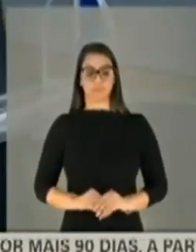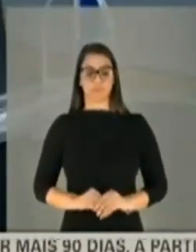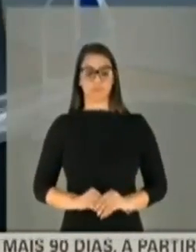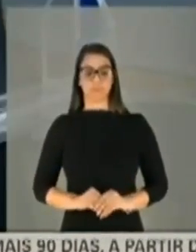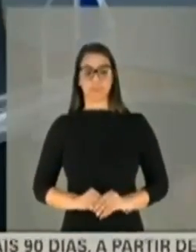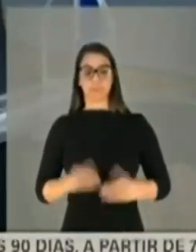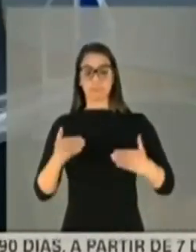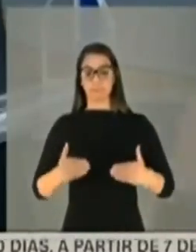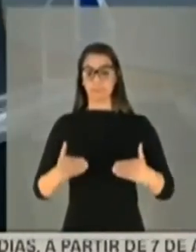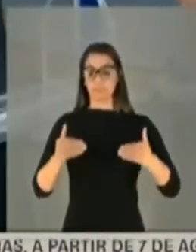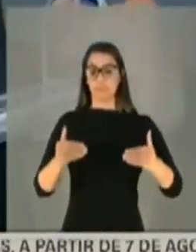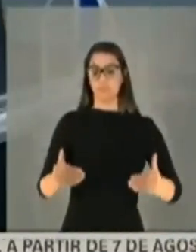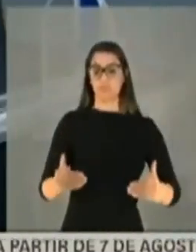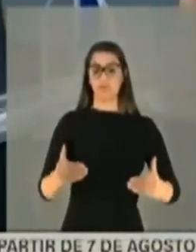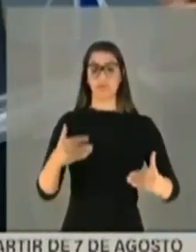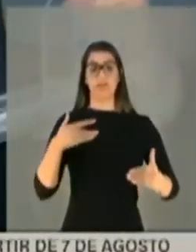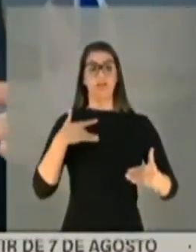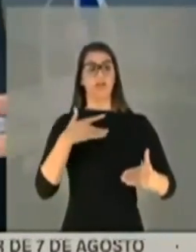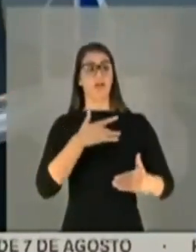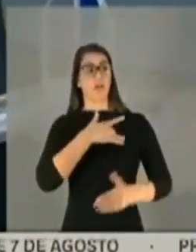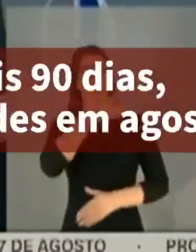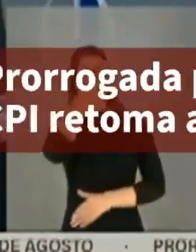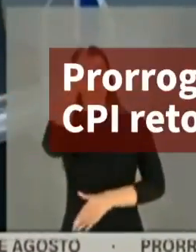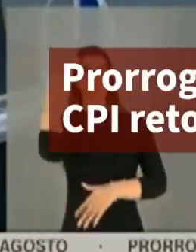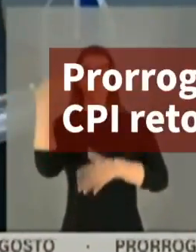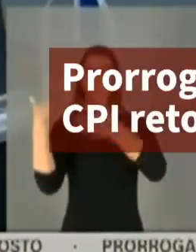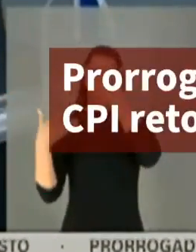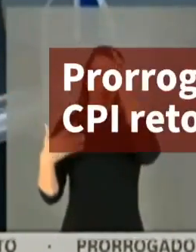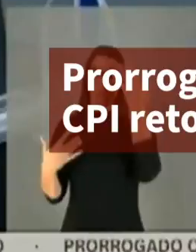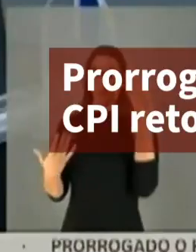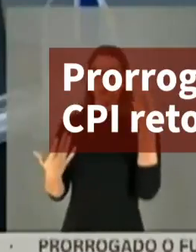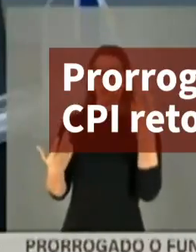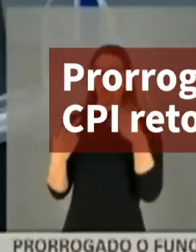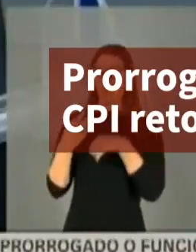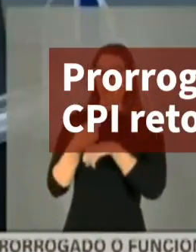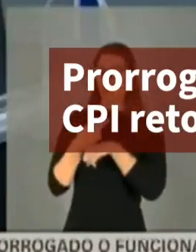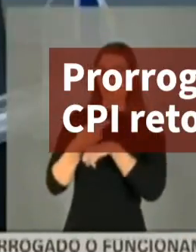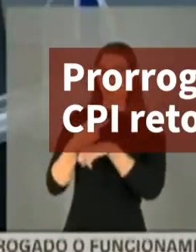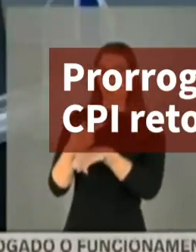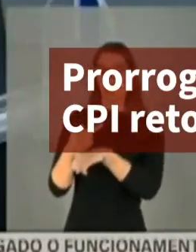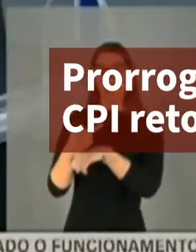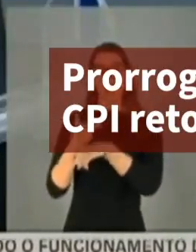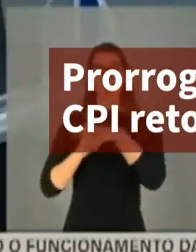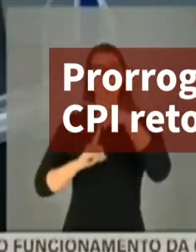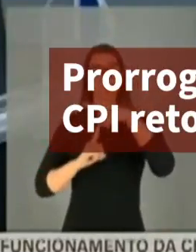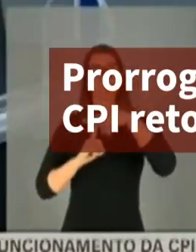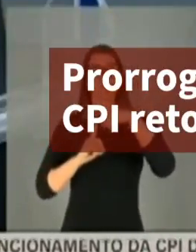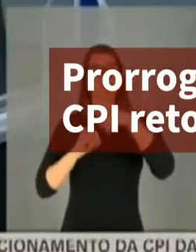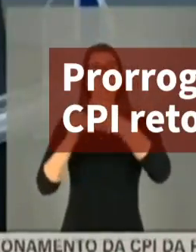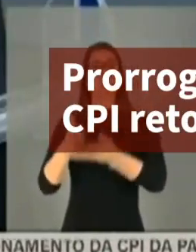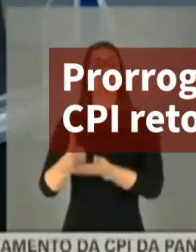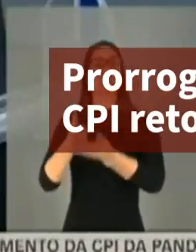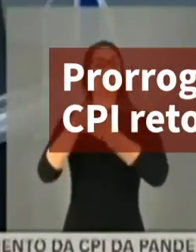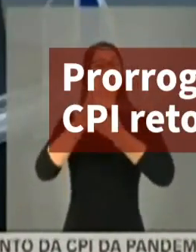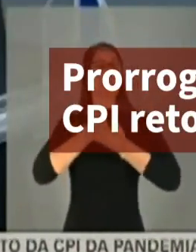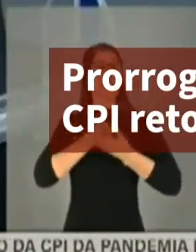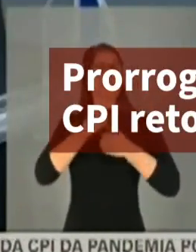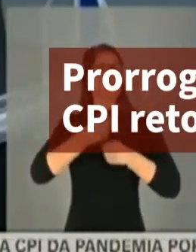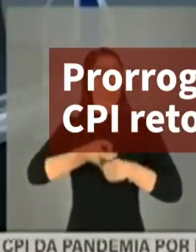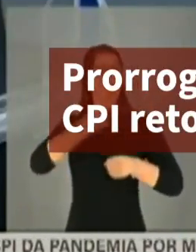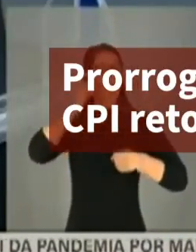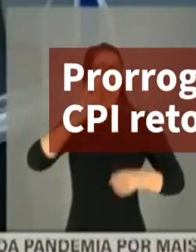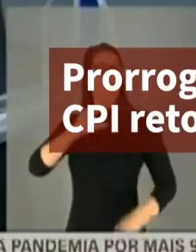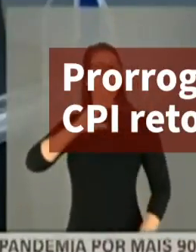Ministério da Saúde cheio de pessoas que estavam em busca de algum tipo de benefício, de vantagem